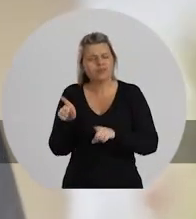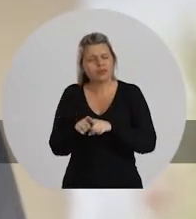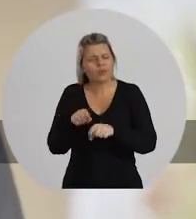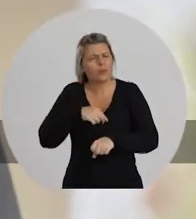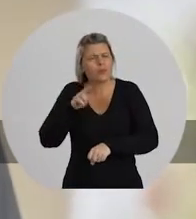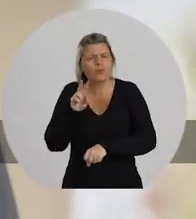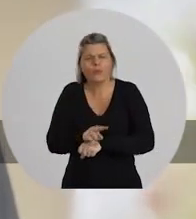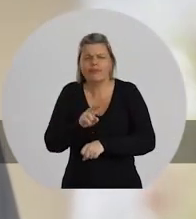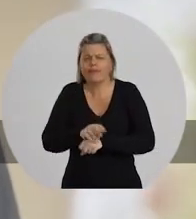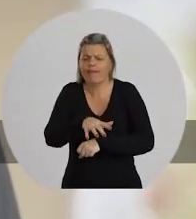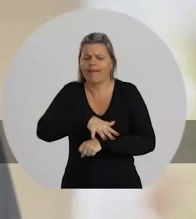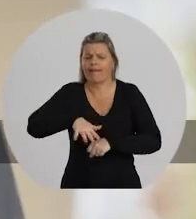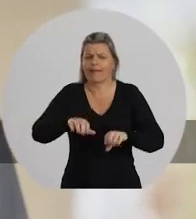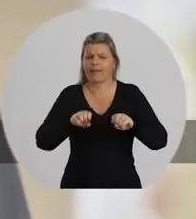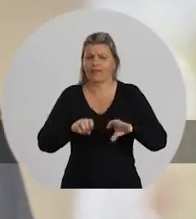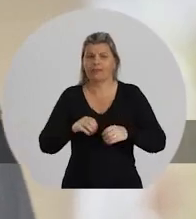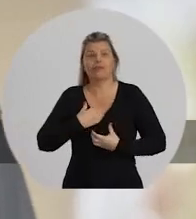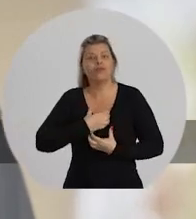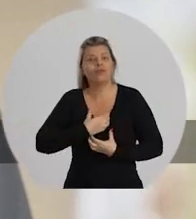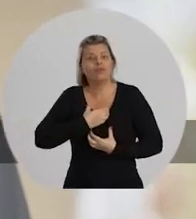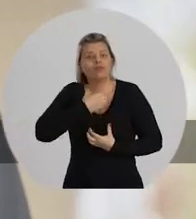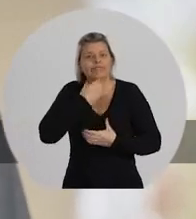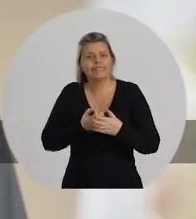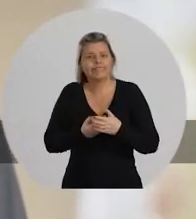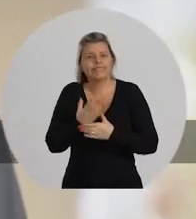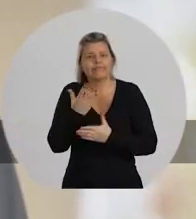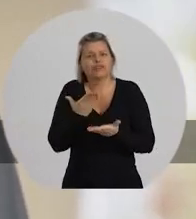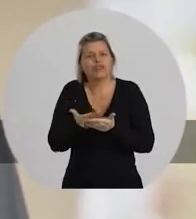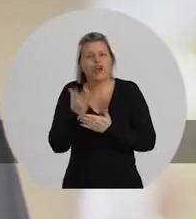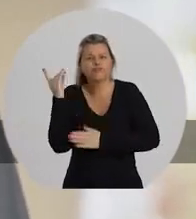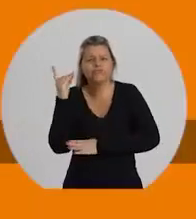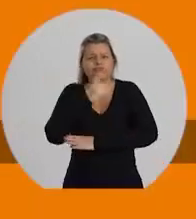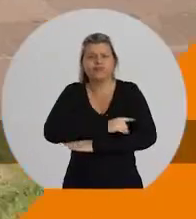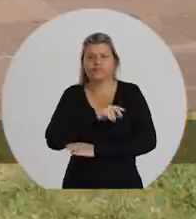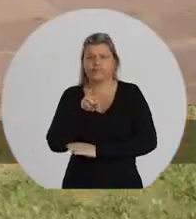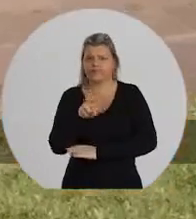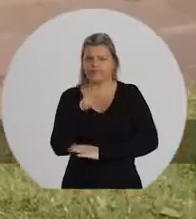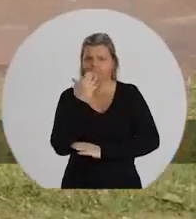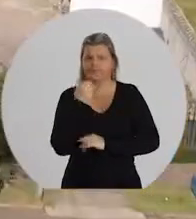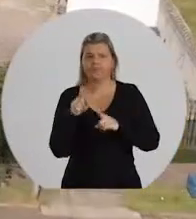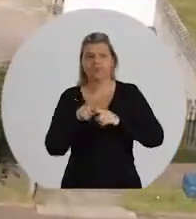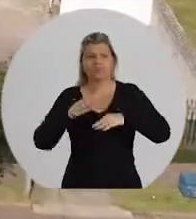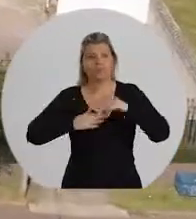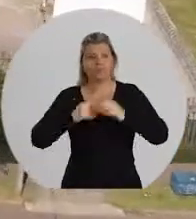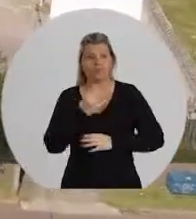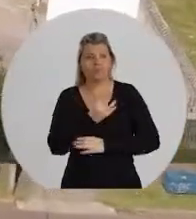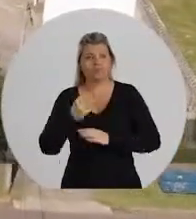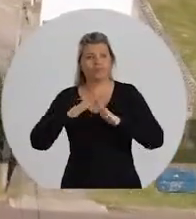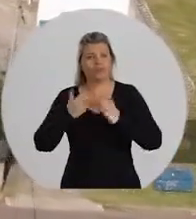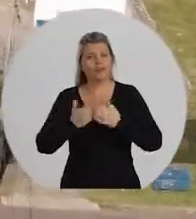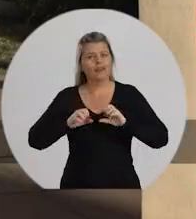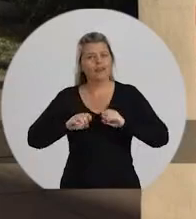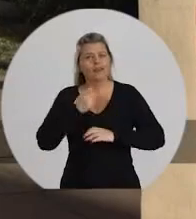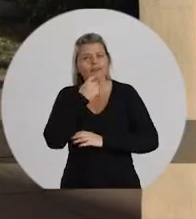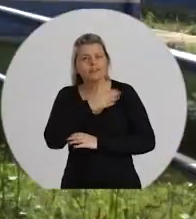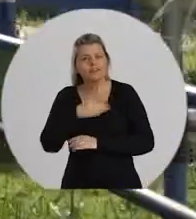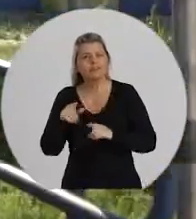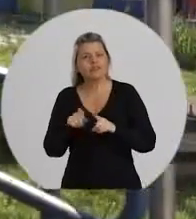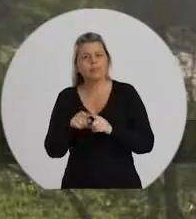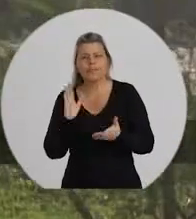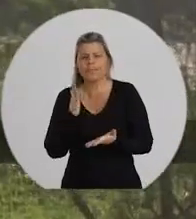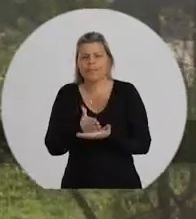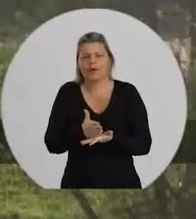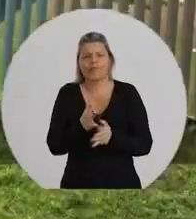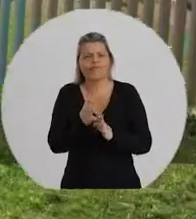E quando fui prefeito de Porto Alegre, cuidei muito da educação. Fortunati implantou o turno integral com 5 refeições,